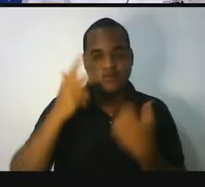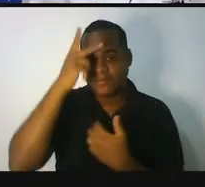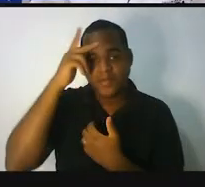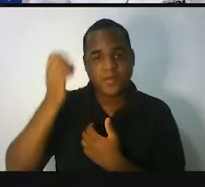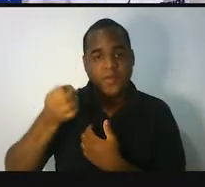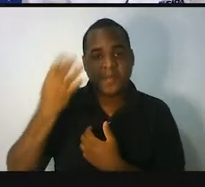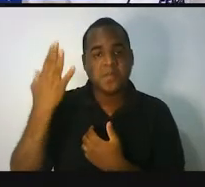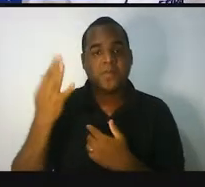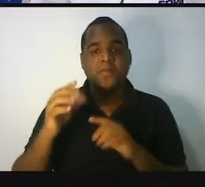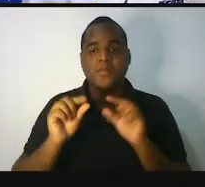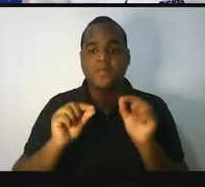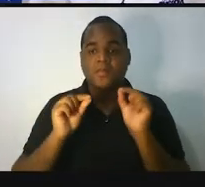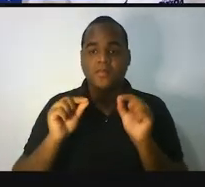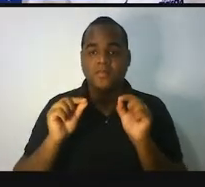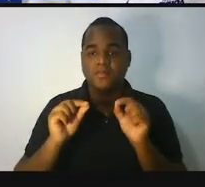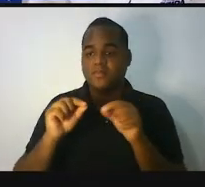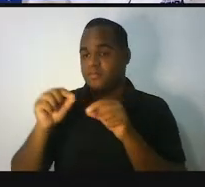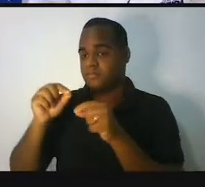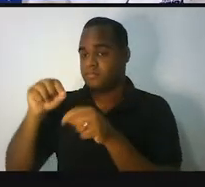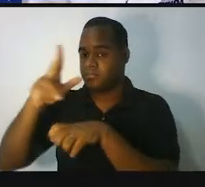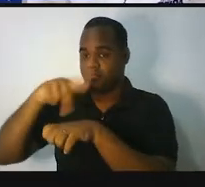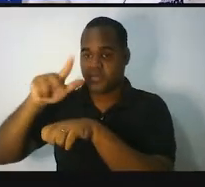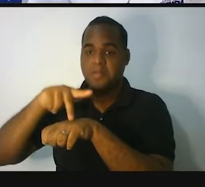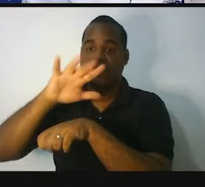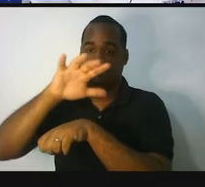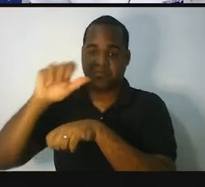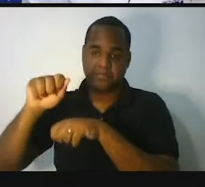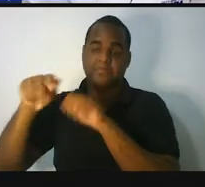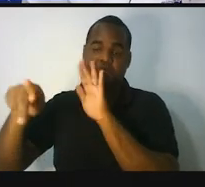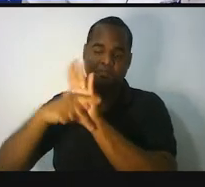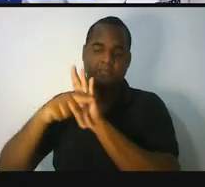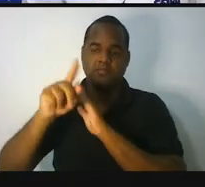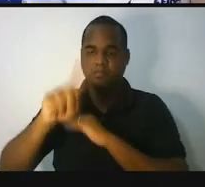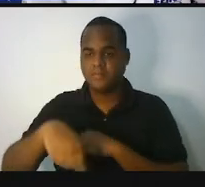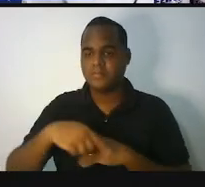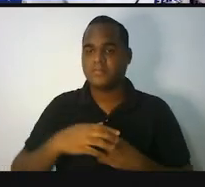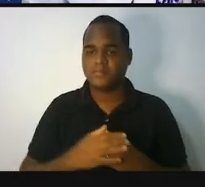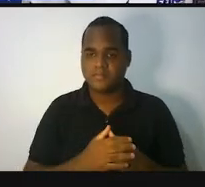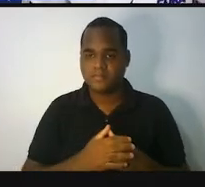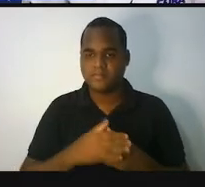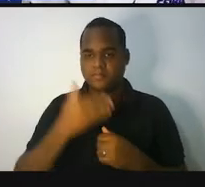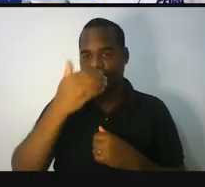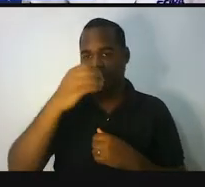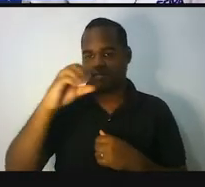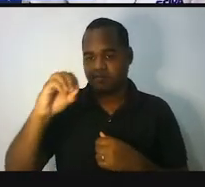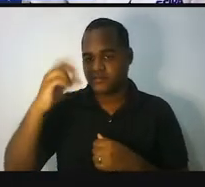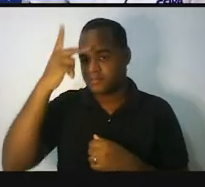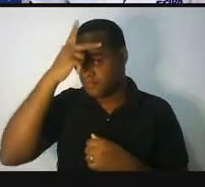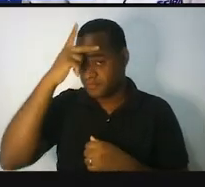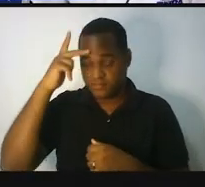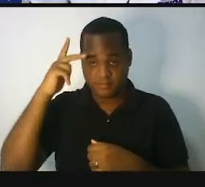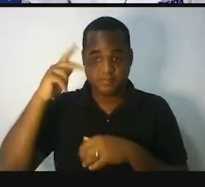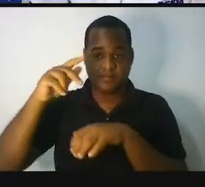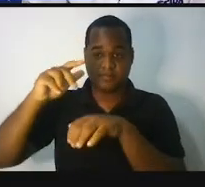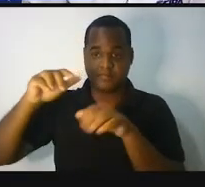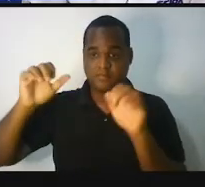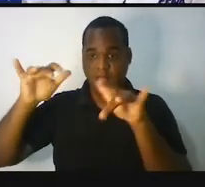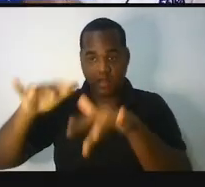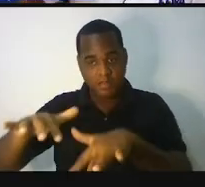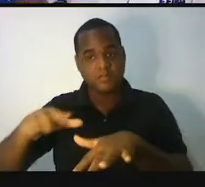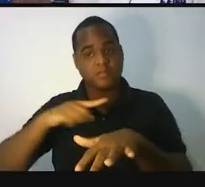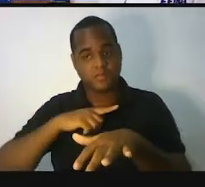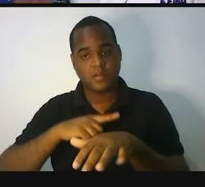Certo? nesses países da África. Tinha mais pessoas habitando nos dez países que apareceram na tabela?